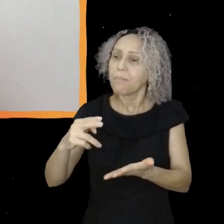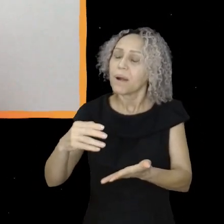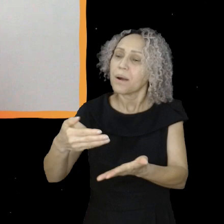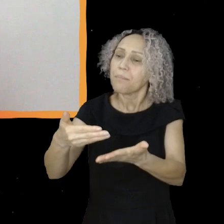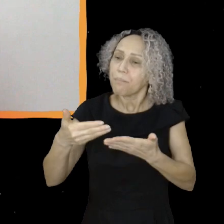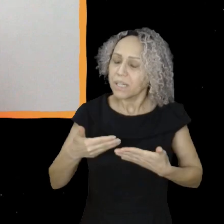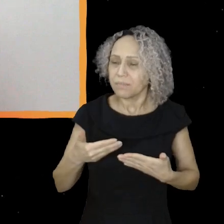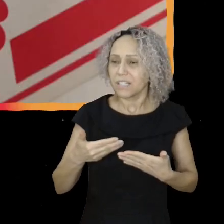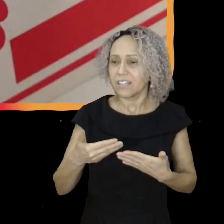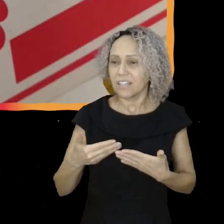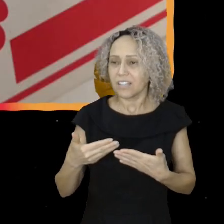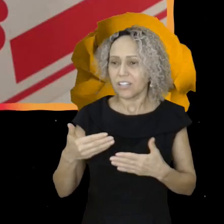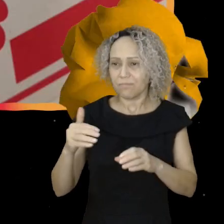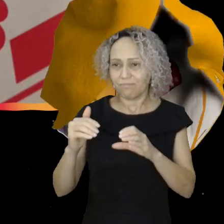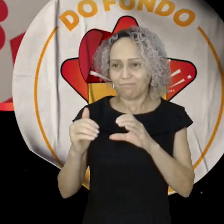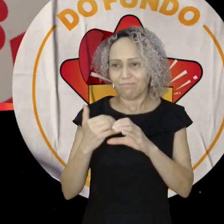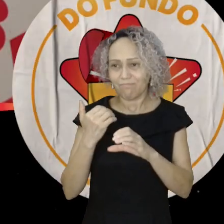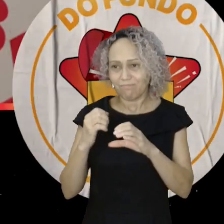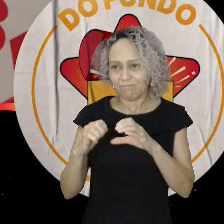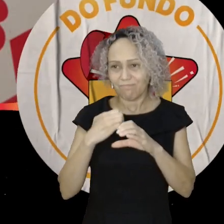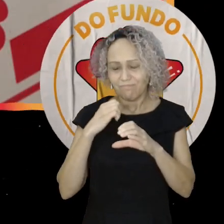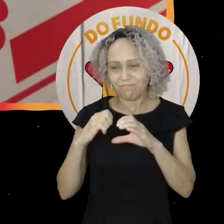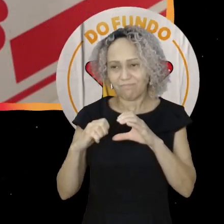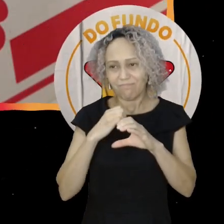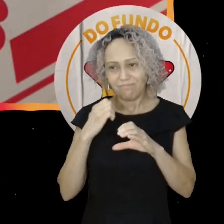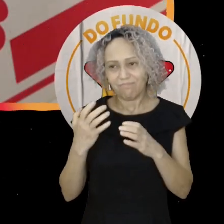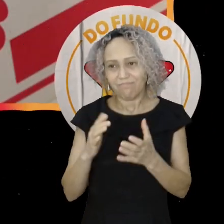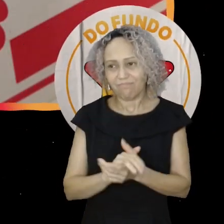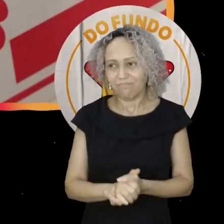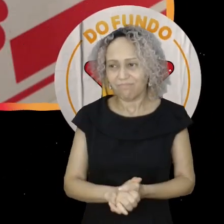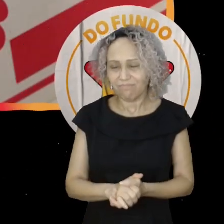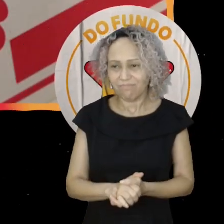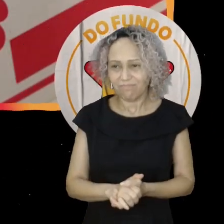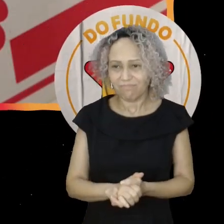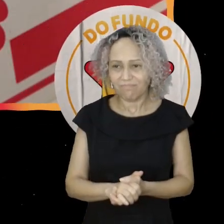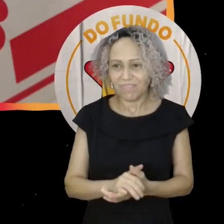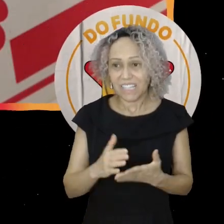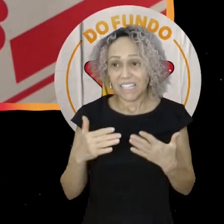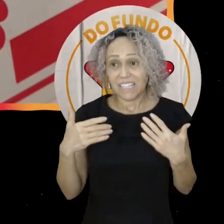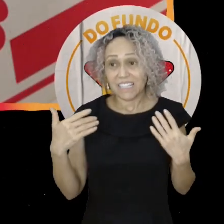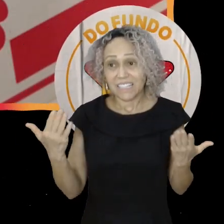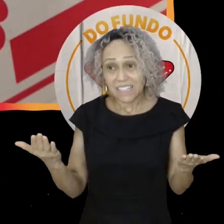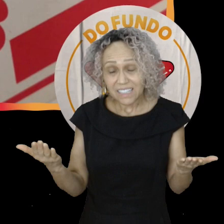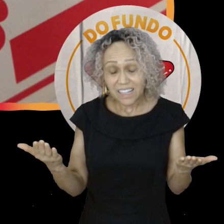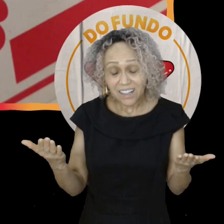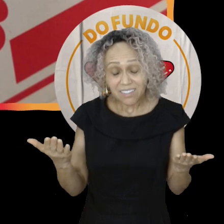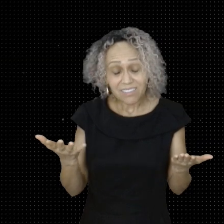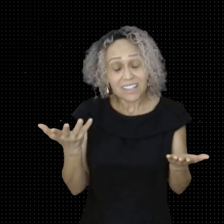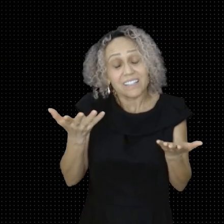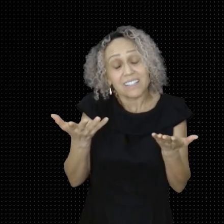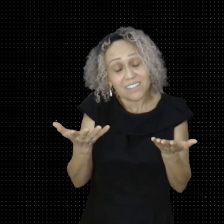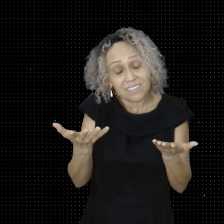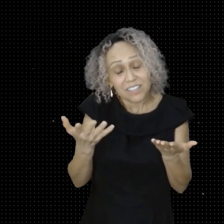Petistas no Twitter. E o adesivo do meu pai, claro, que merecia inaugurar o nosso selo do fundo do baú.